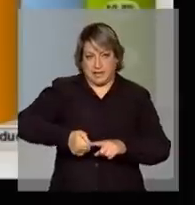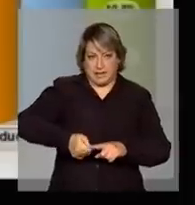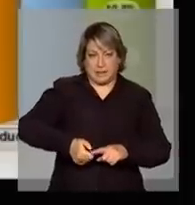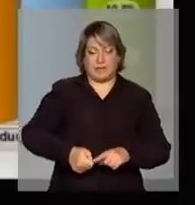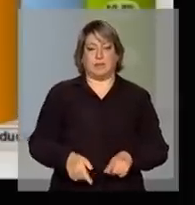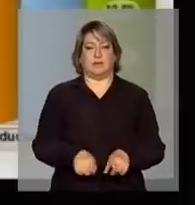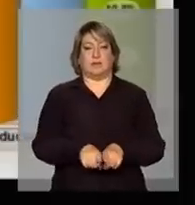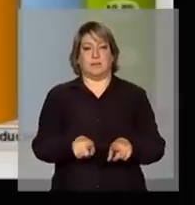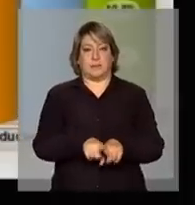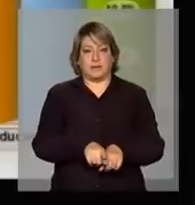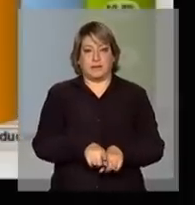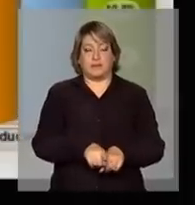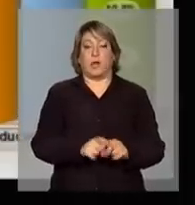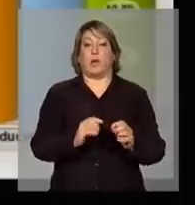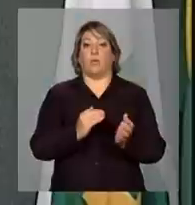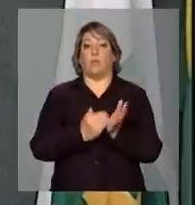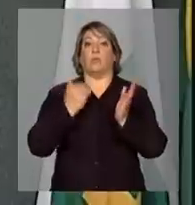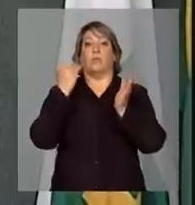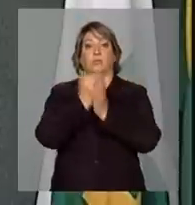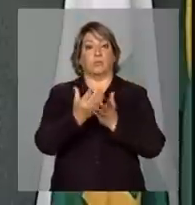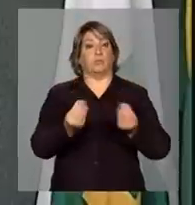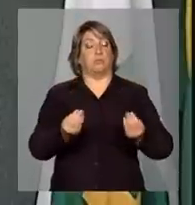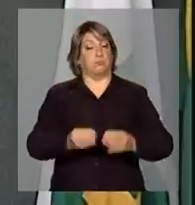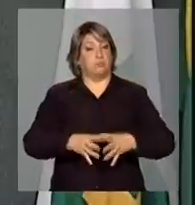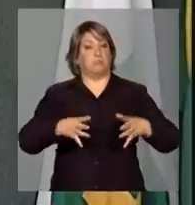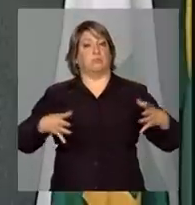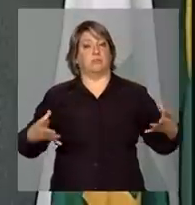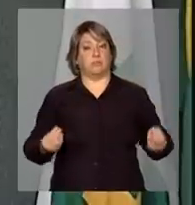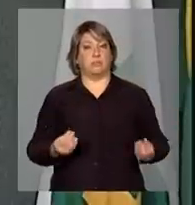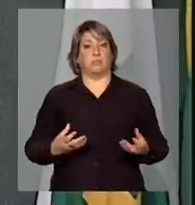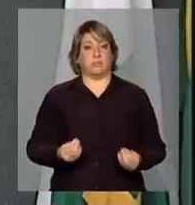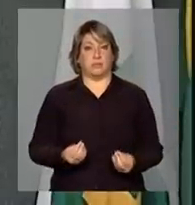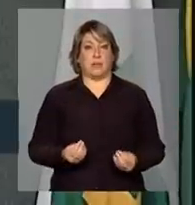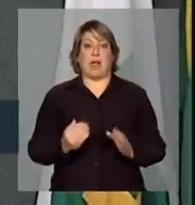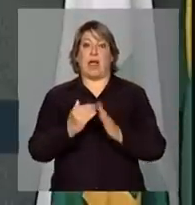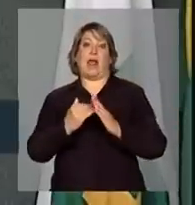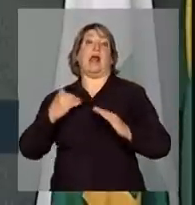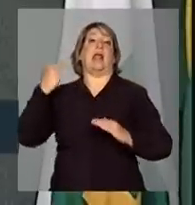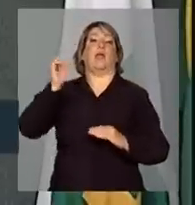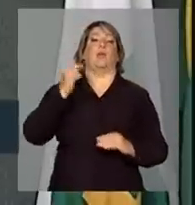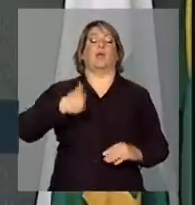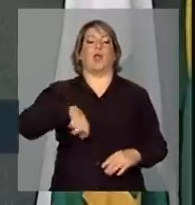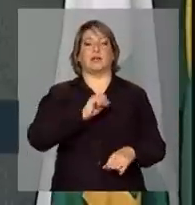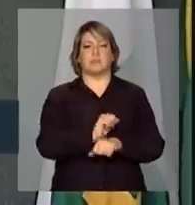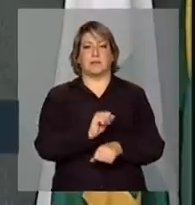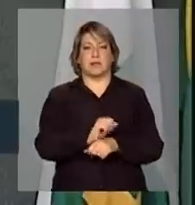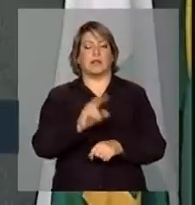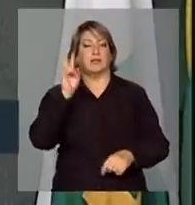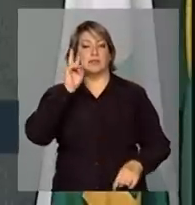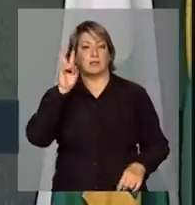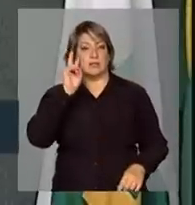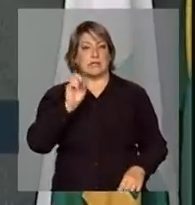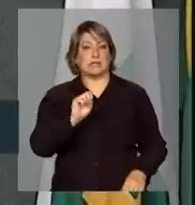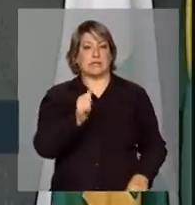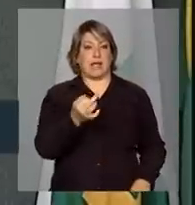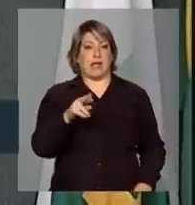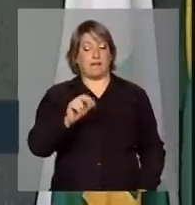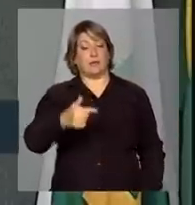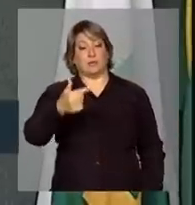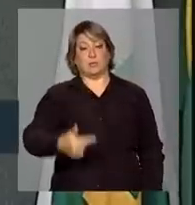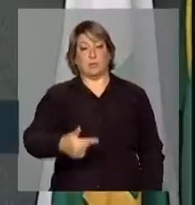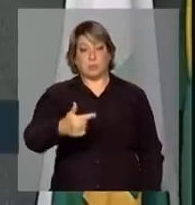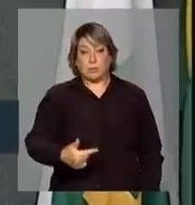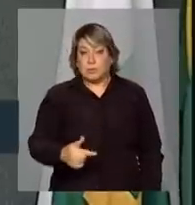o aumento significativo, um aumento para talvez além do esperado, em relação à safra, a segunda